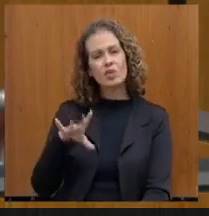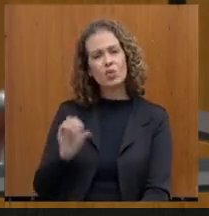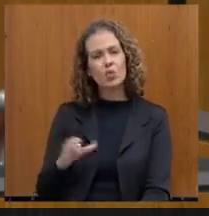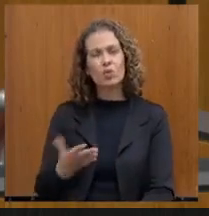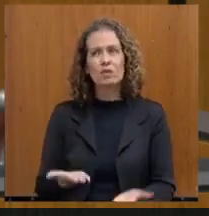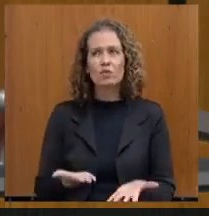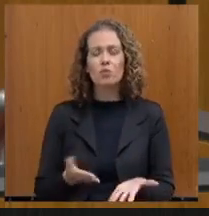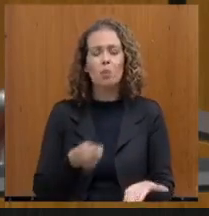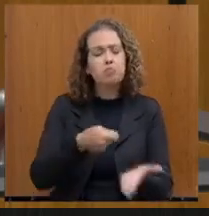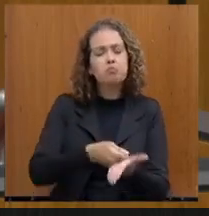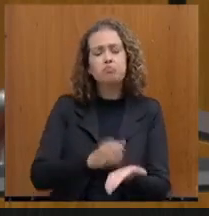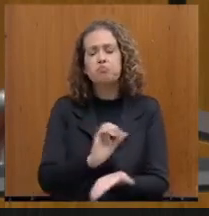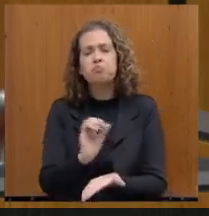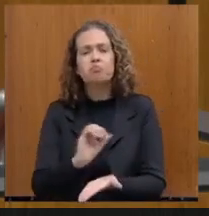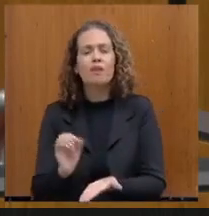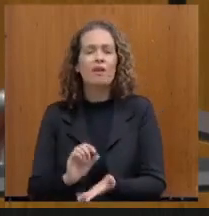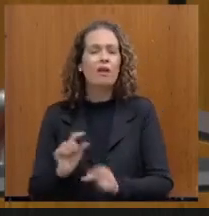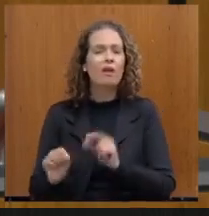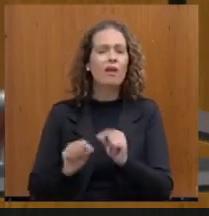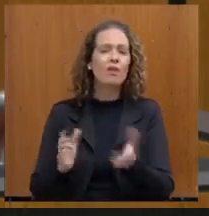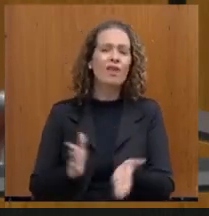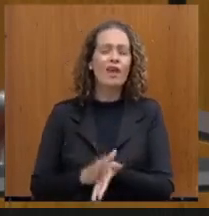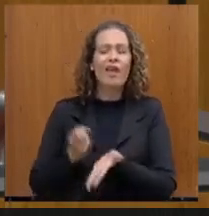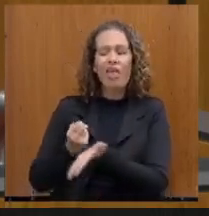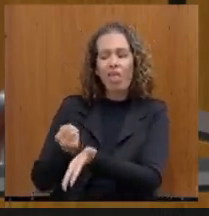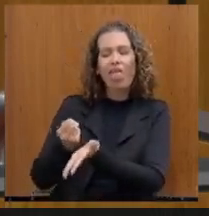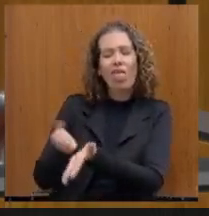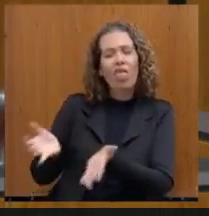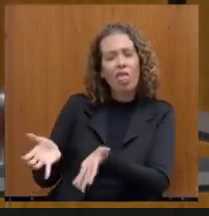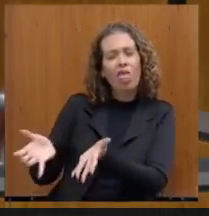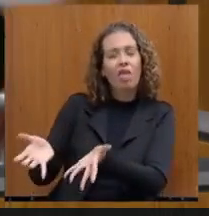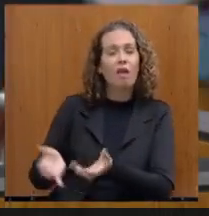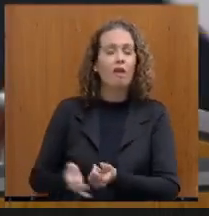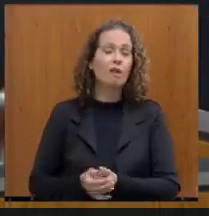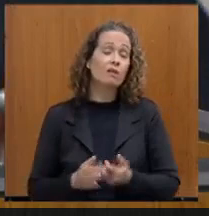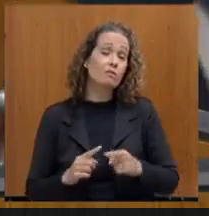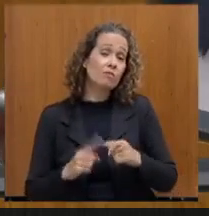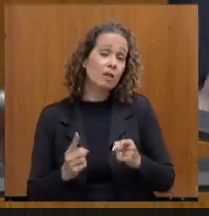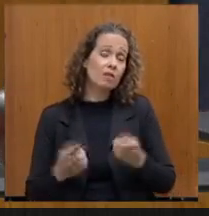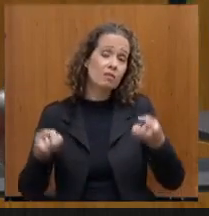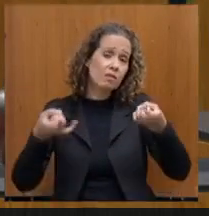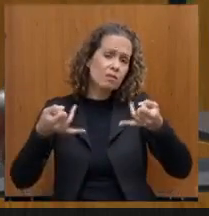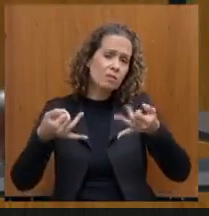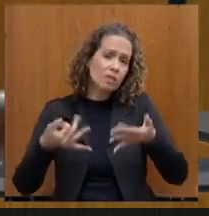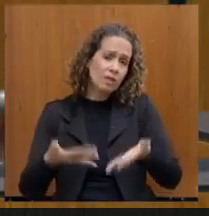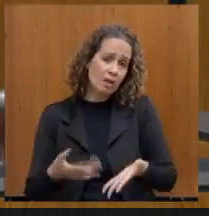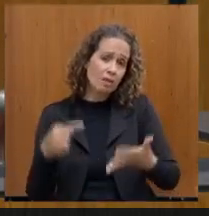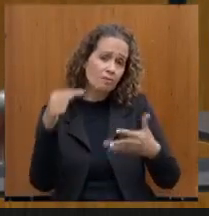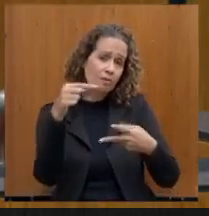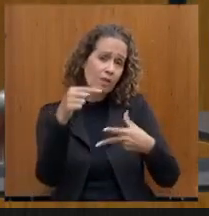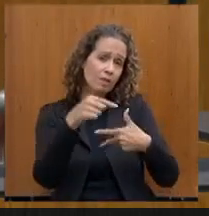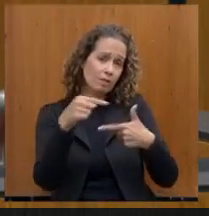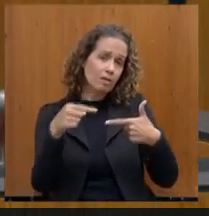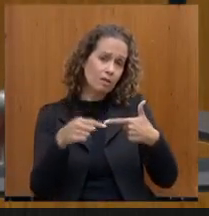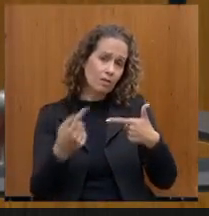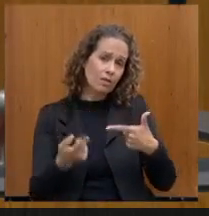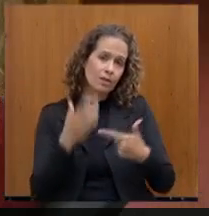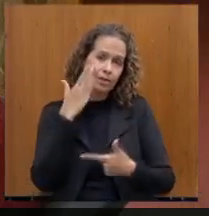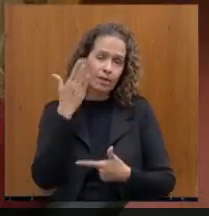privilégio e não de contrapartida. Então, eu queria que o senhor pudesse tratar dessas questões. Obrigada.